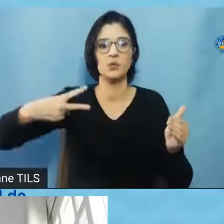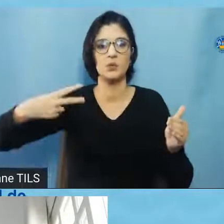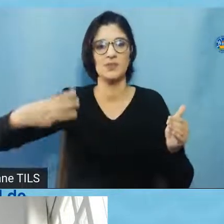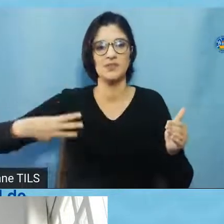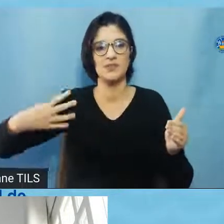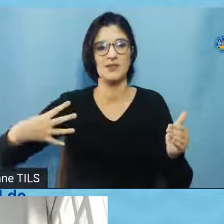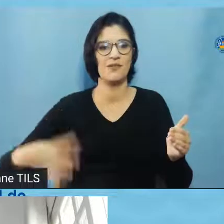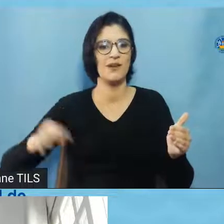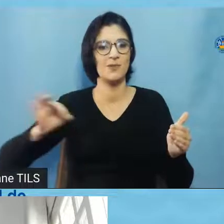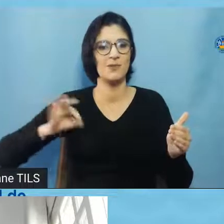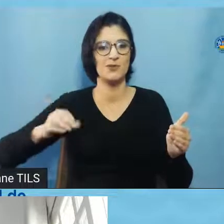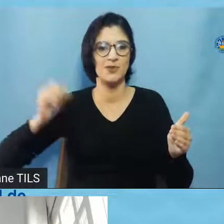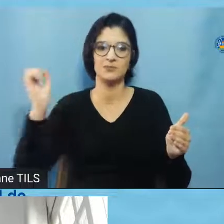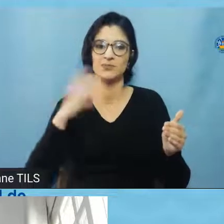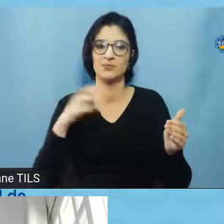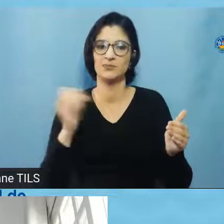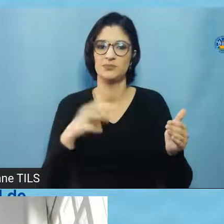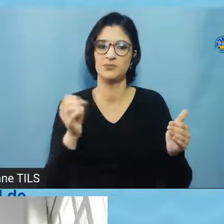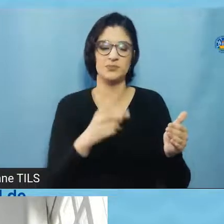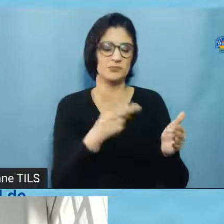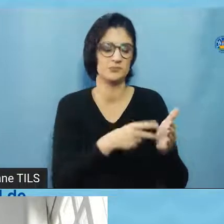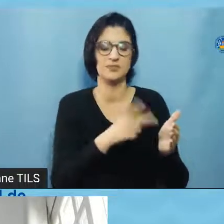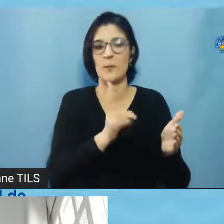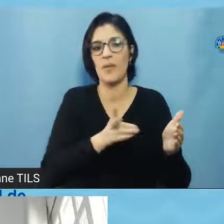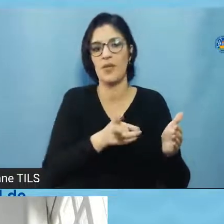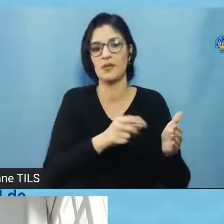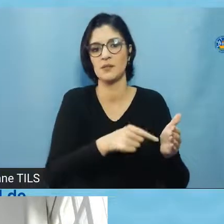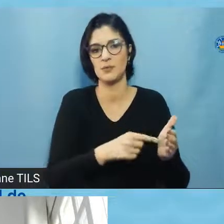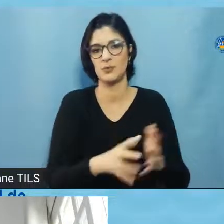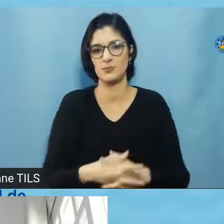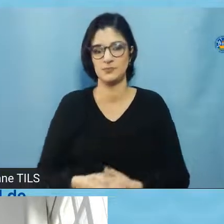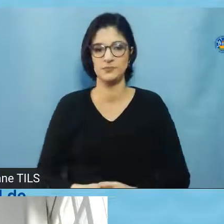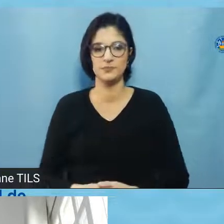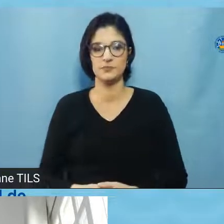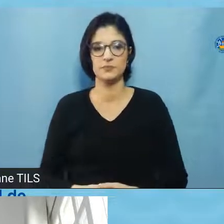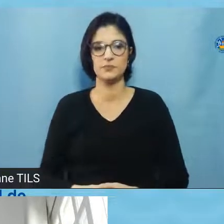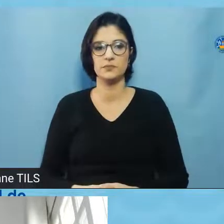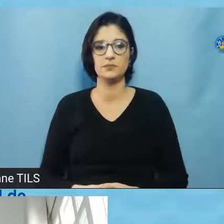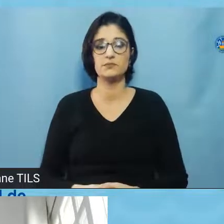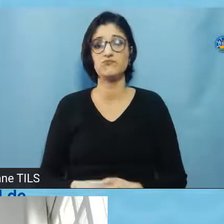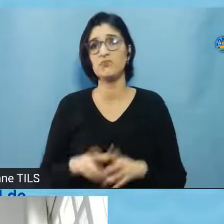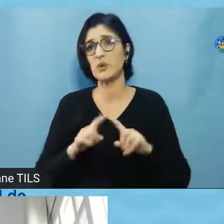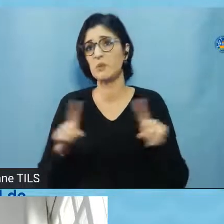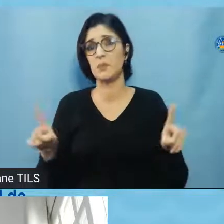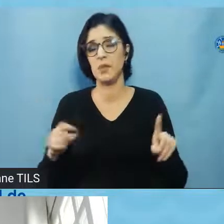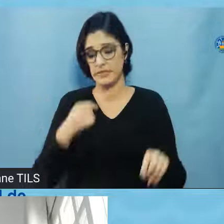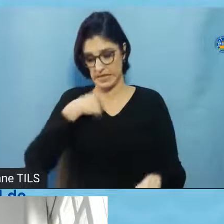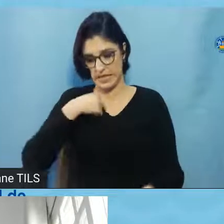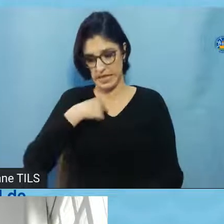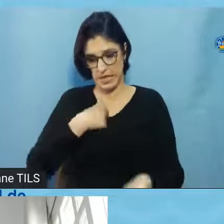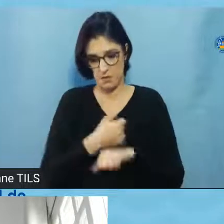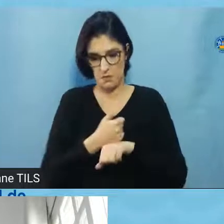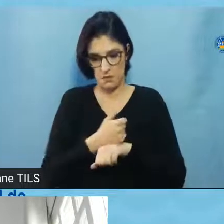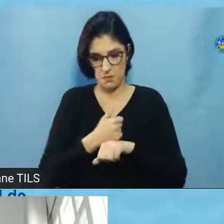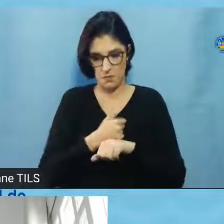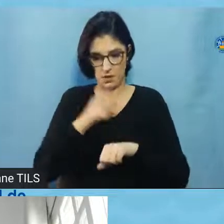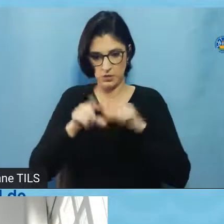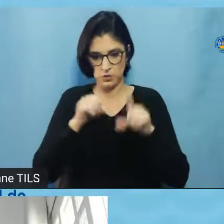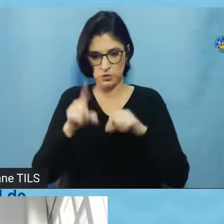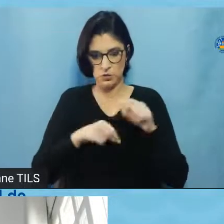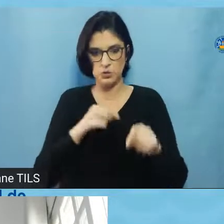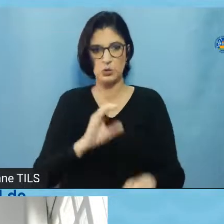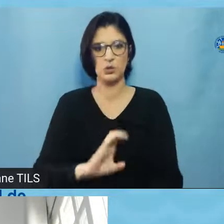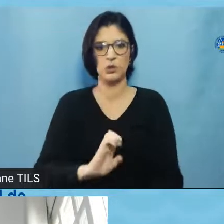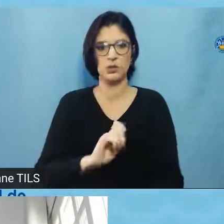sempre a direcionar para o mesmo comitê, tá? Mas, enfim, não é uma escolha do pesquisador, ah, eu quero mandar esse projeto para o